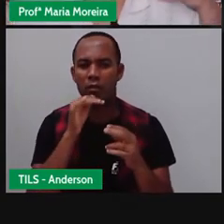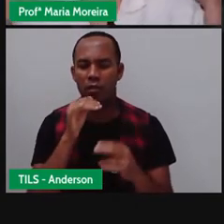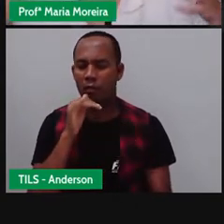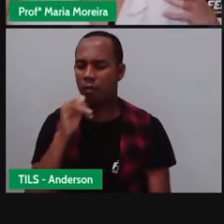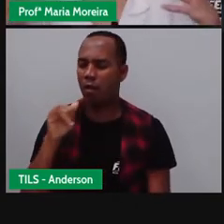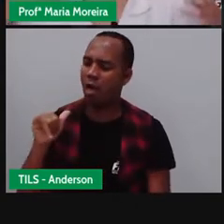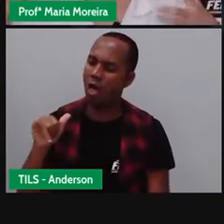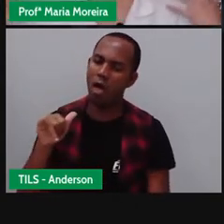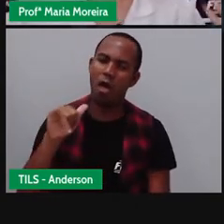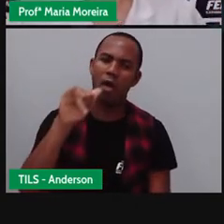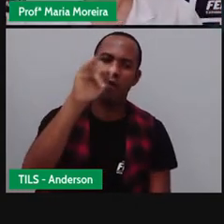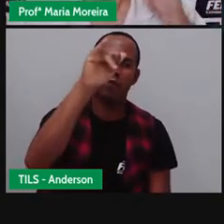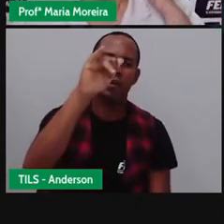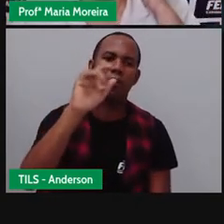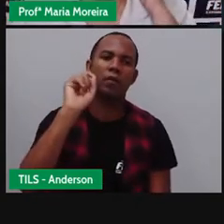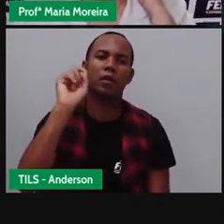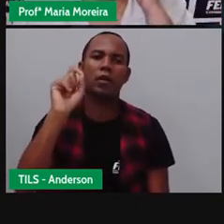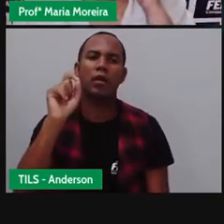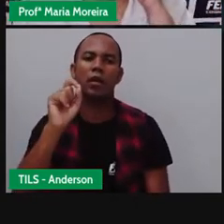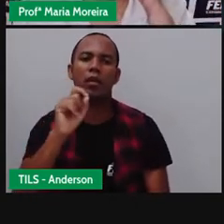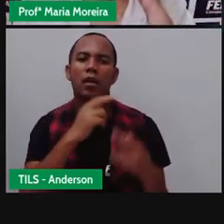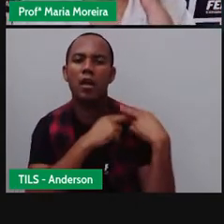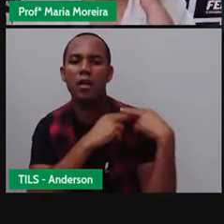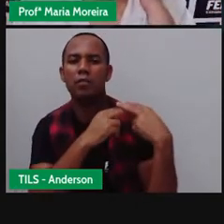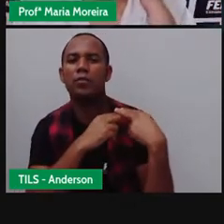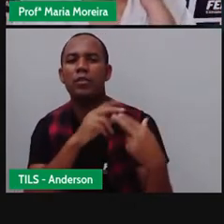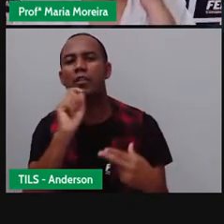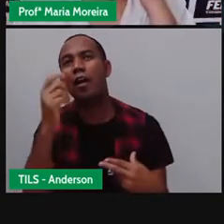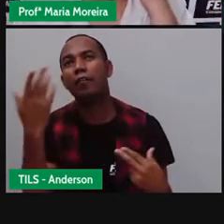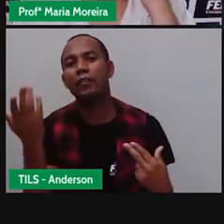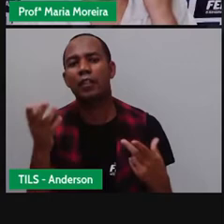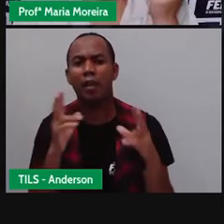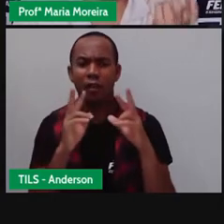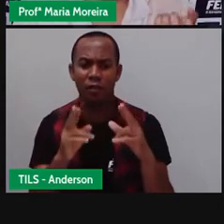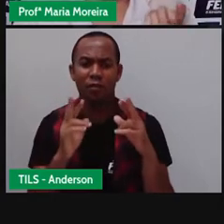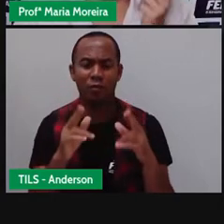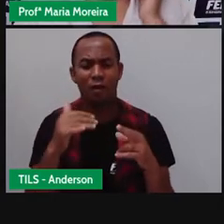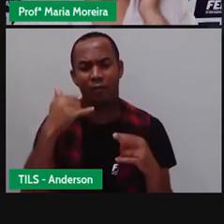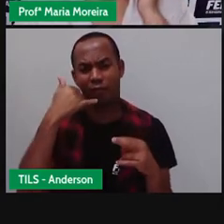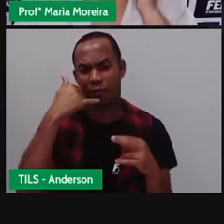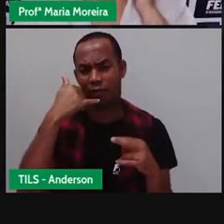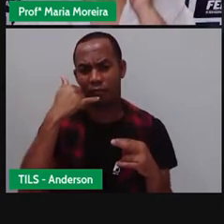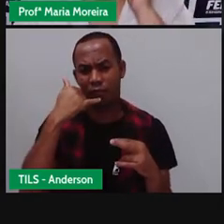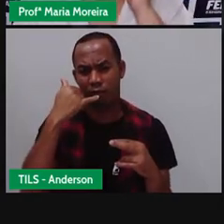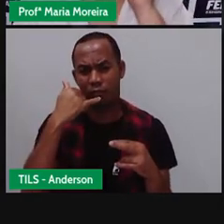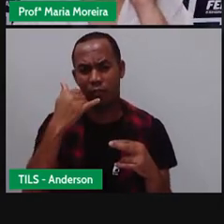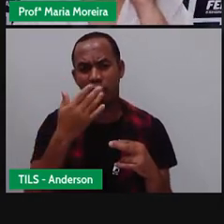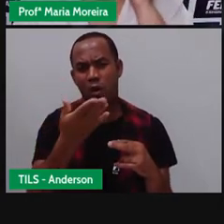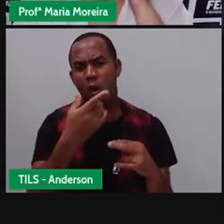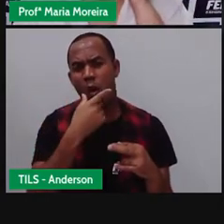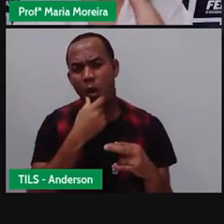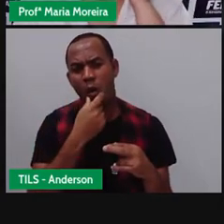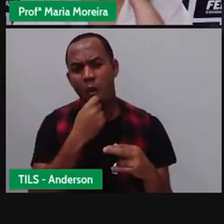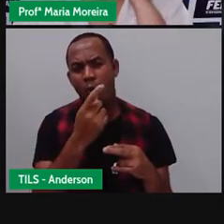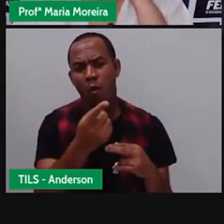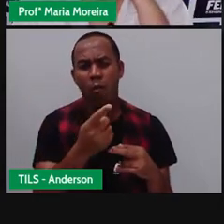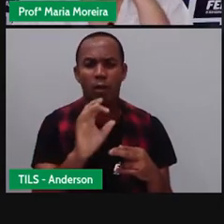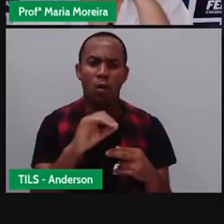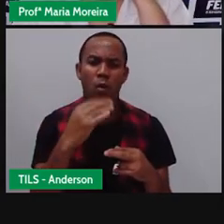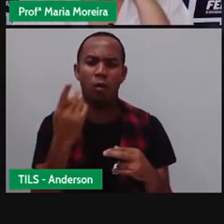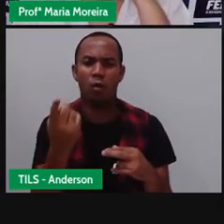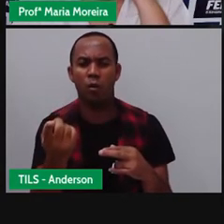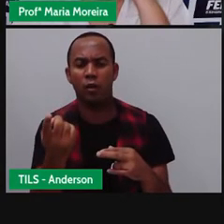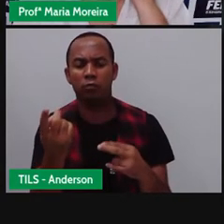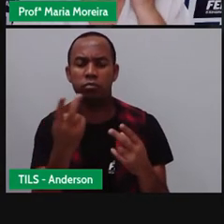de se saber de fato quem foi o inventor aí do telefone. Alguns acreditam que tenha sido o Alexander, outros acham que foi